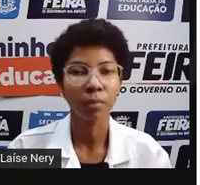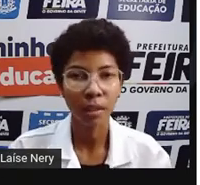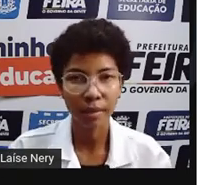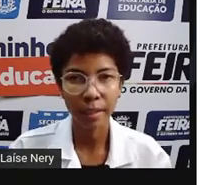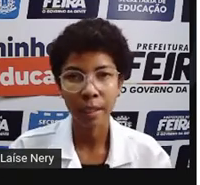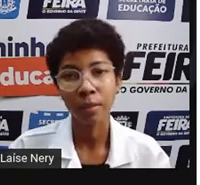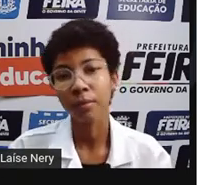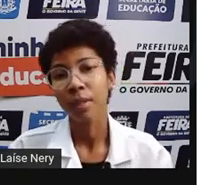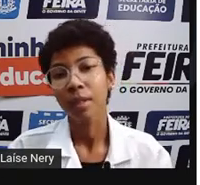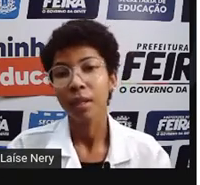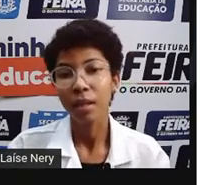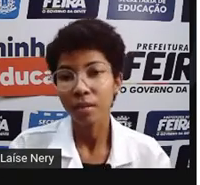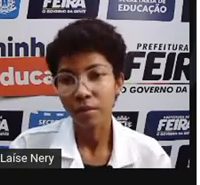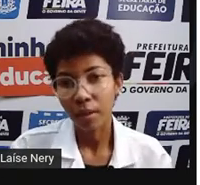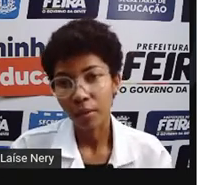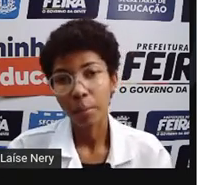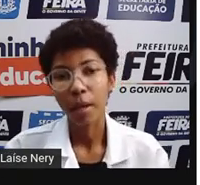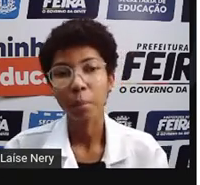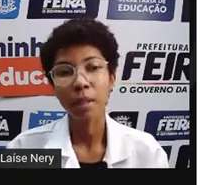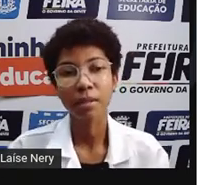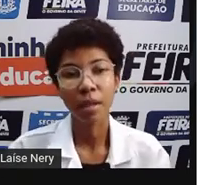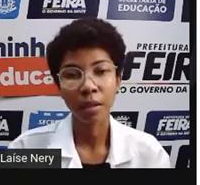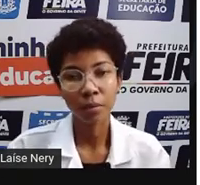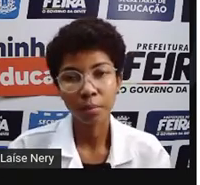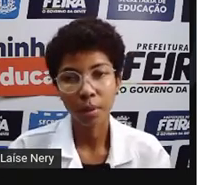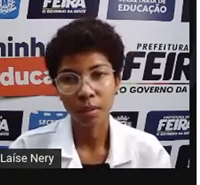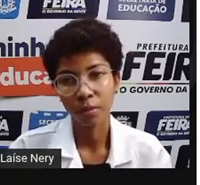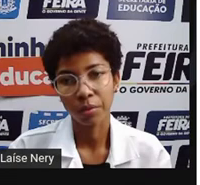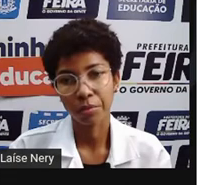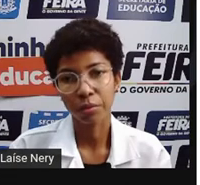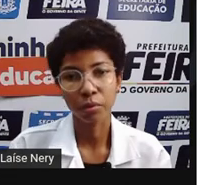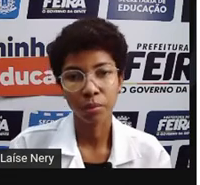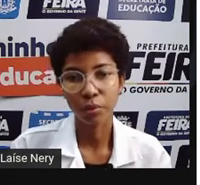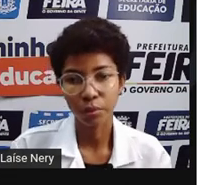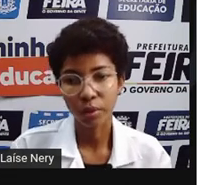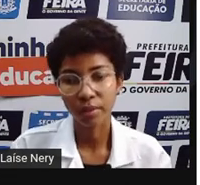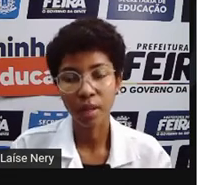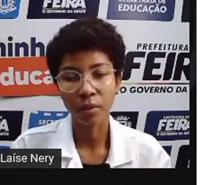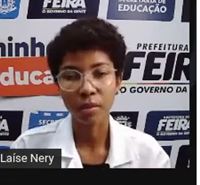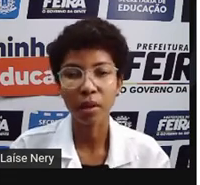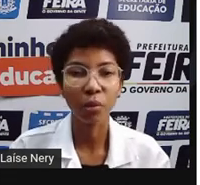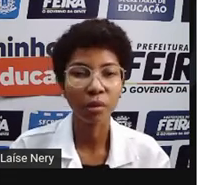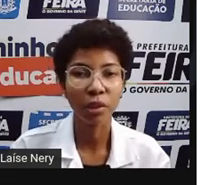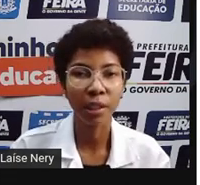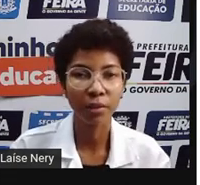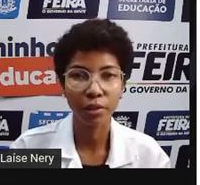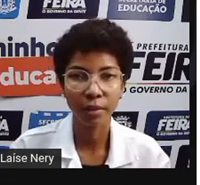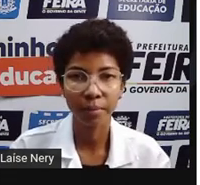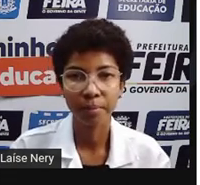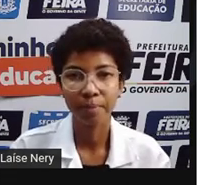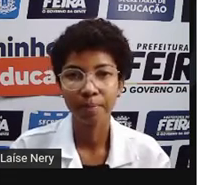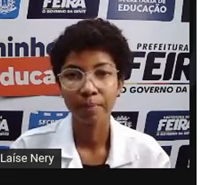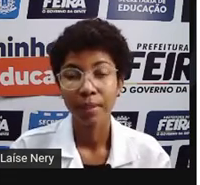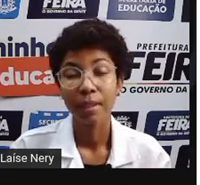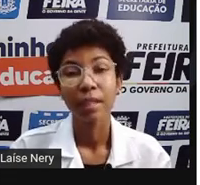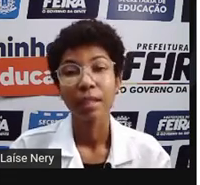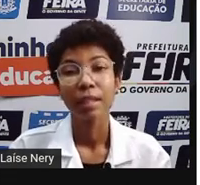custando mais caro, esse valor é repassado para nós, consumidores, na nossa conta de energia.